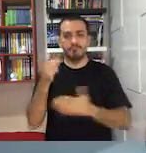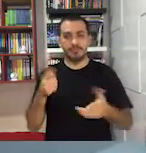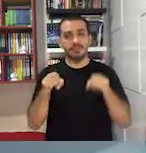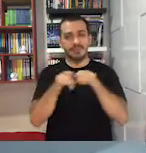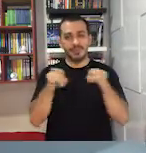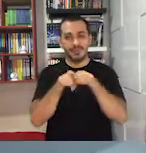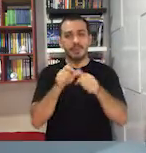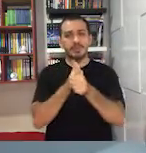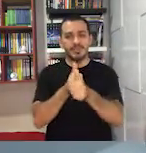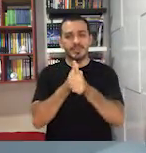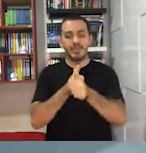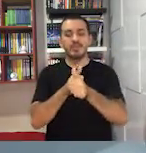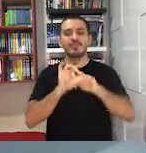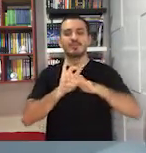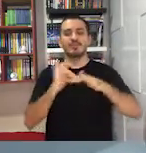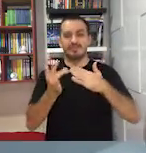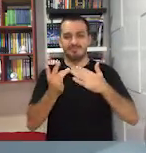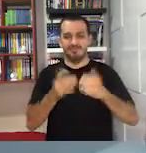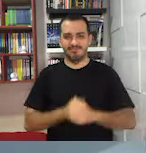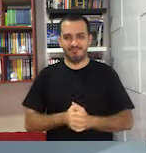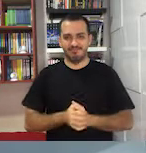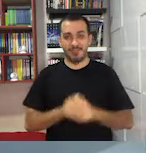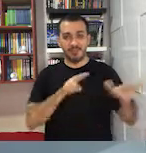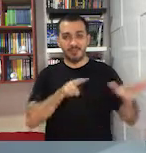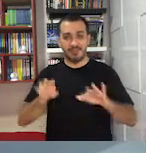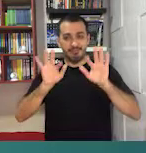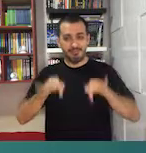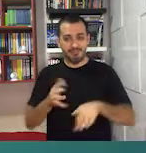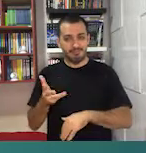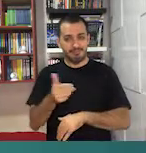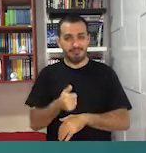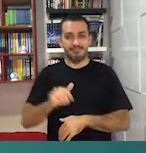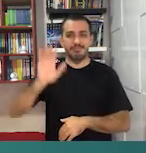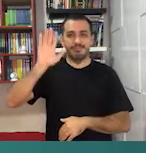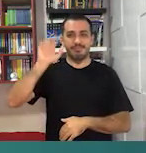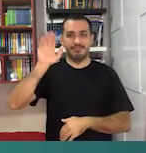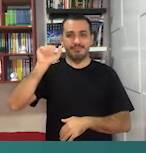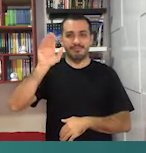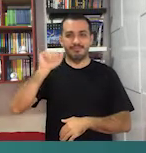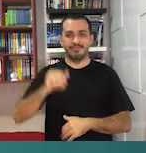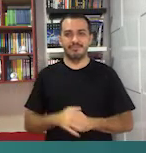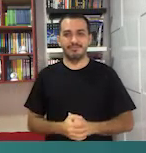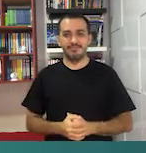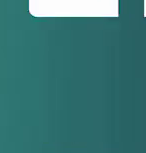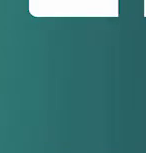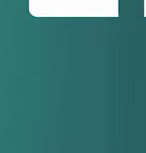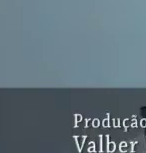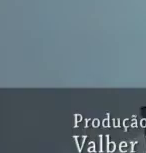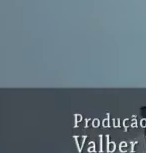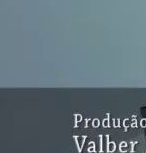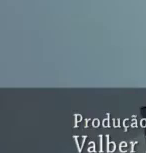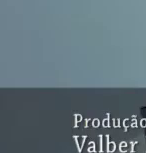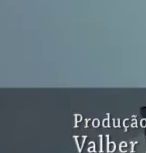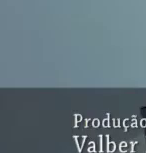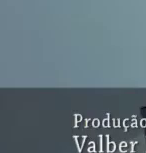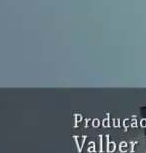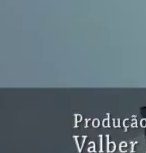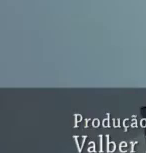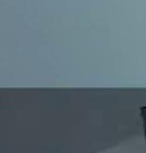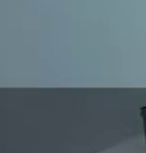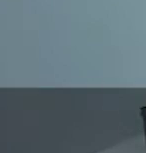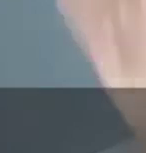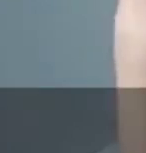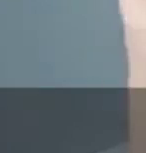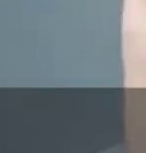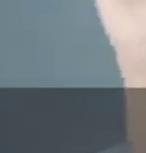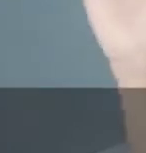outras notícias no site unifap.br e, claro, seguindo as nossas redes sociais. Um ótimo fim de semana pra